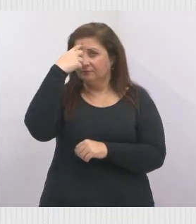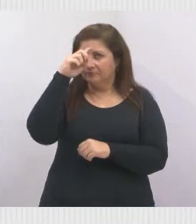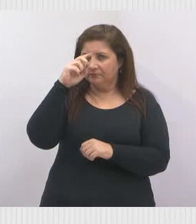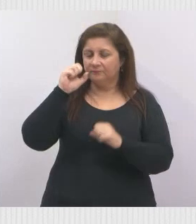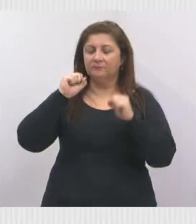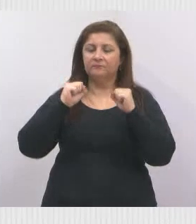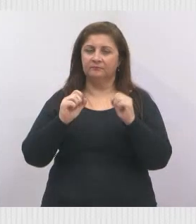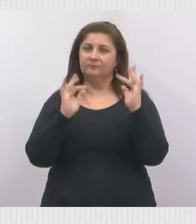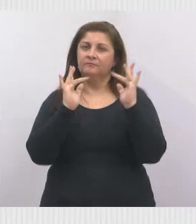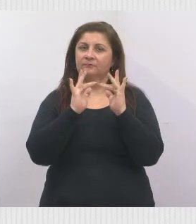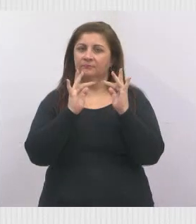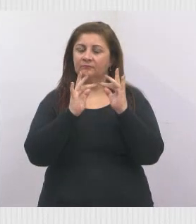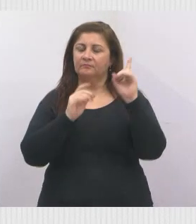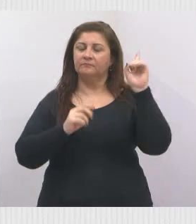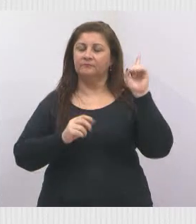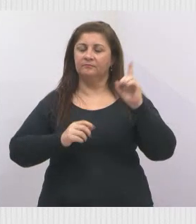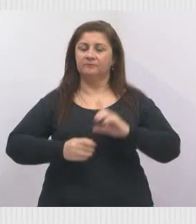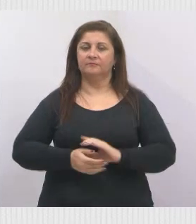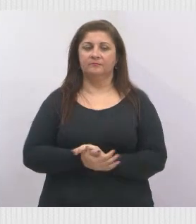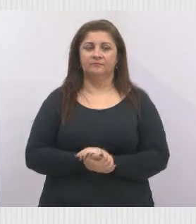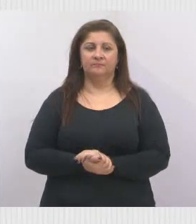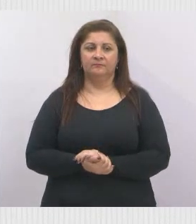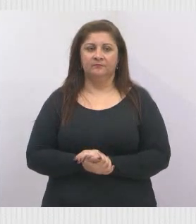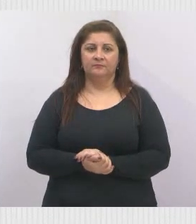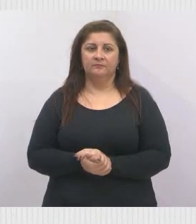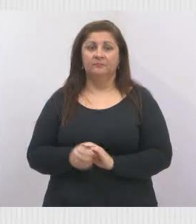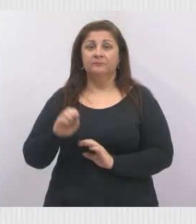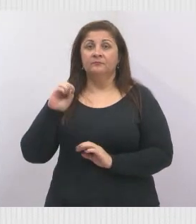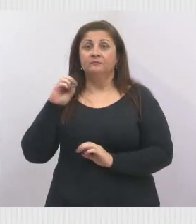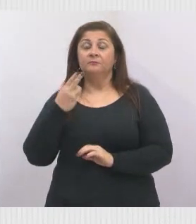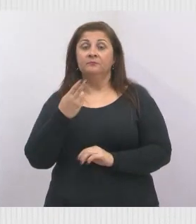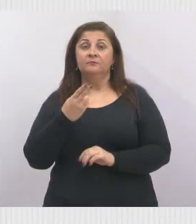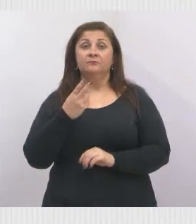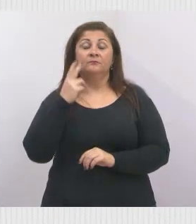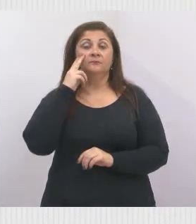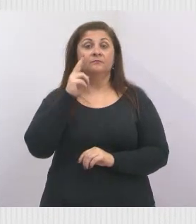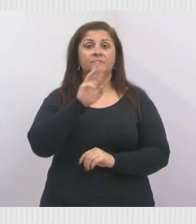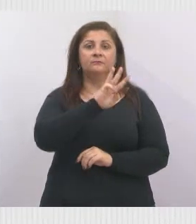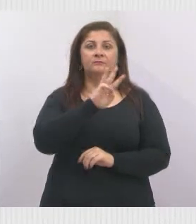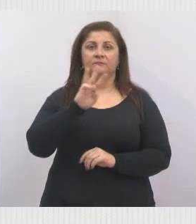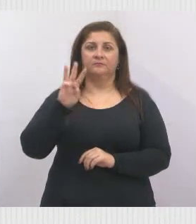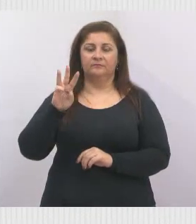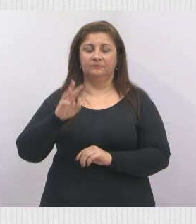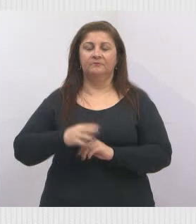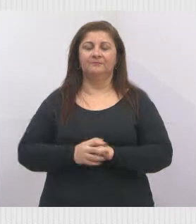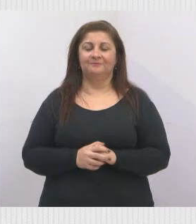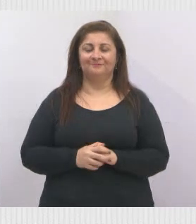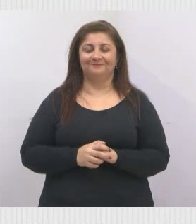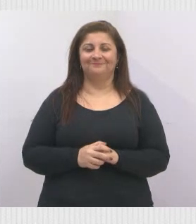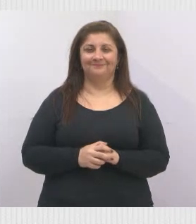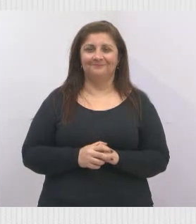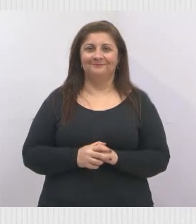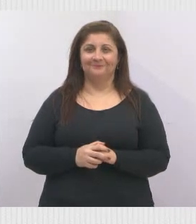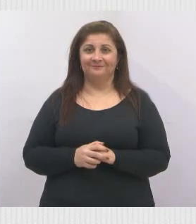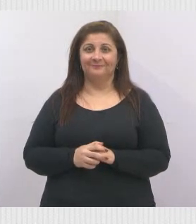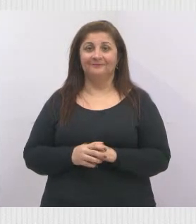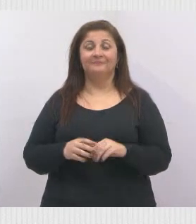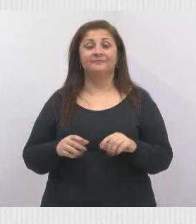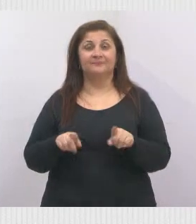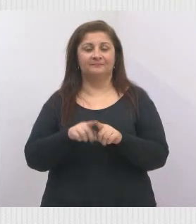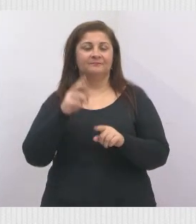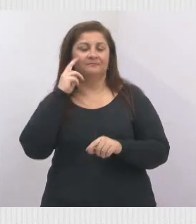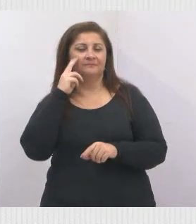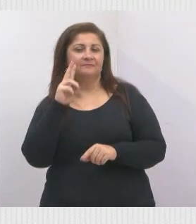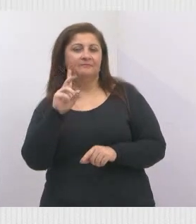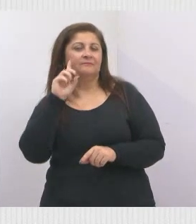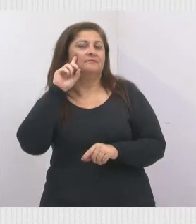contato com o nosso gabinete ou entrar no site da prefeitura e acompanhar por lá os dias dos